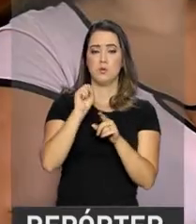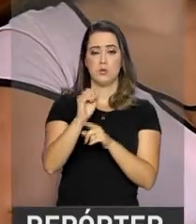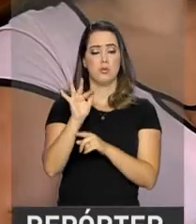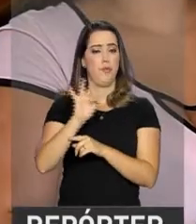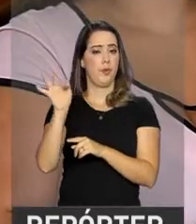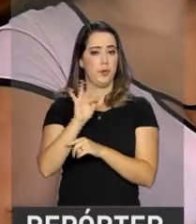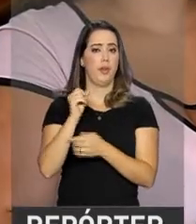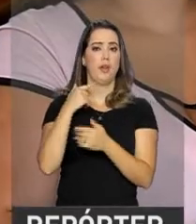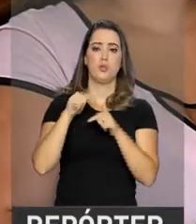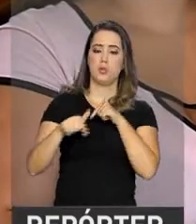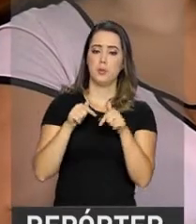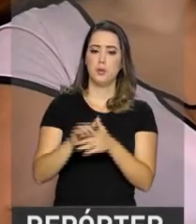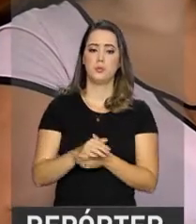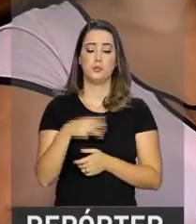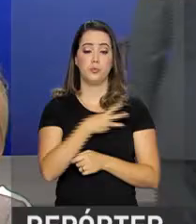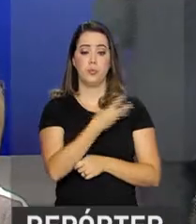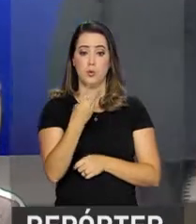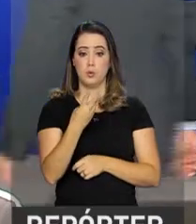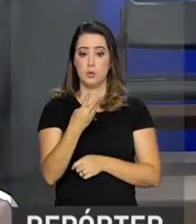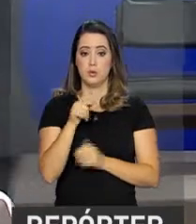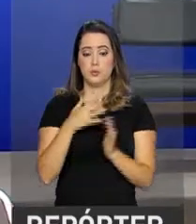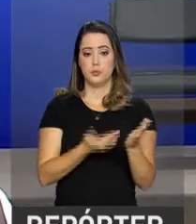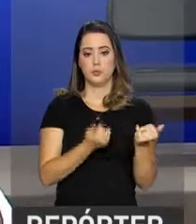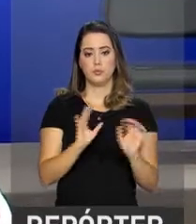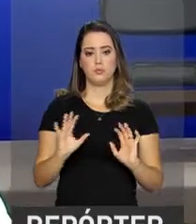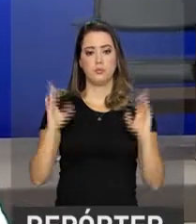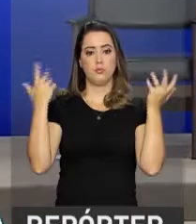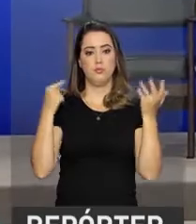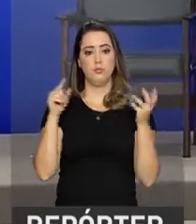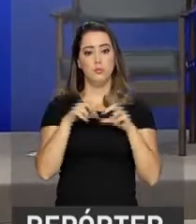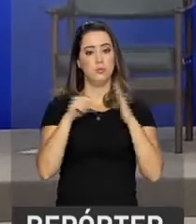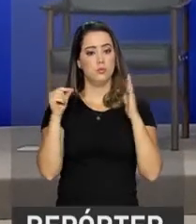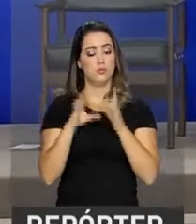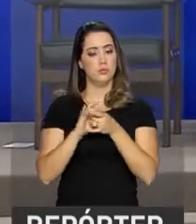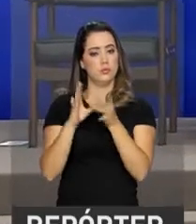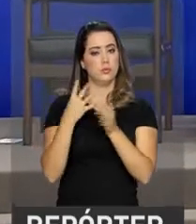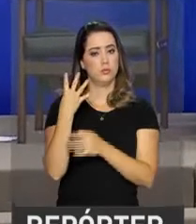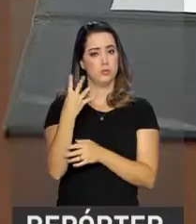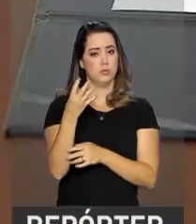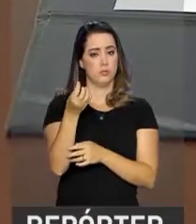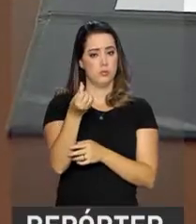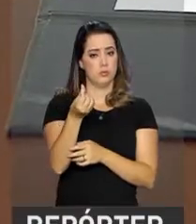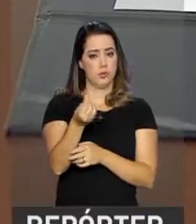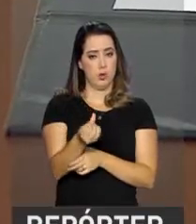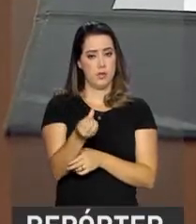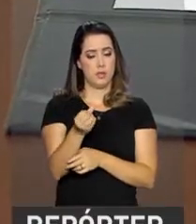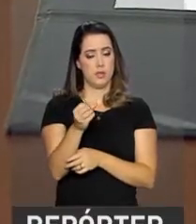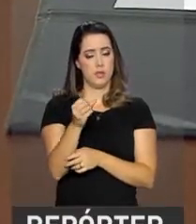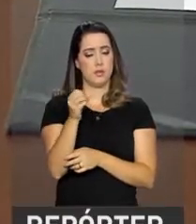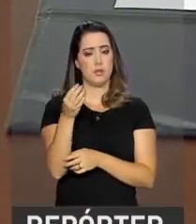Os três jovens de Pernambuco participaram da cerimônia no Palácio do Planalto de Liberação de R$ 406 milhões